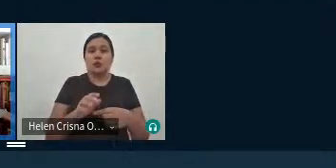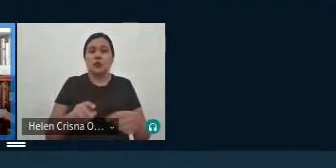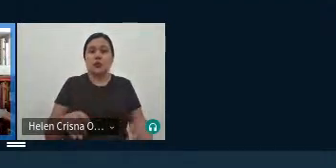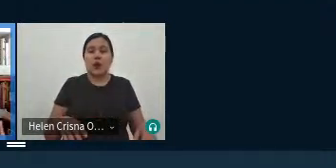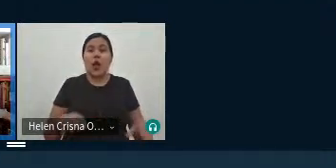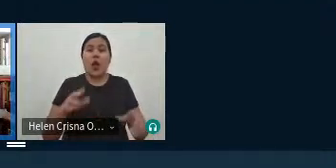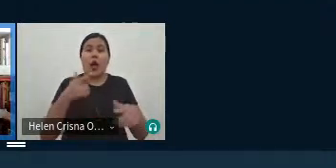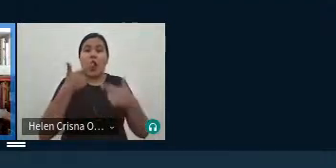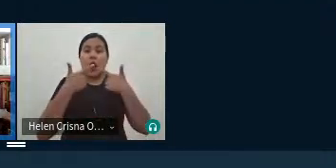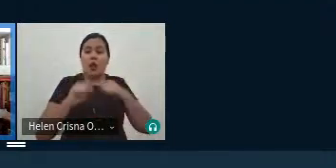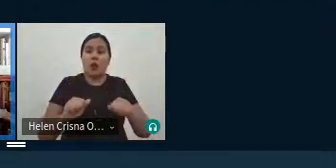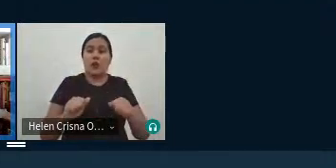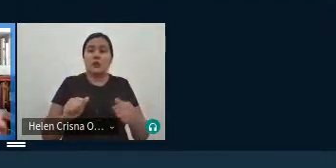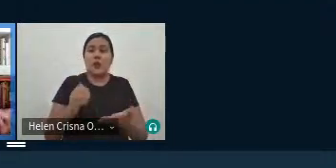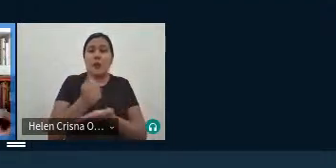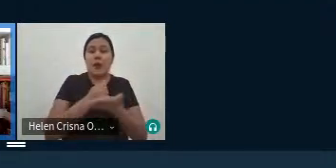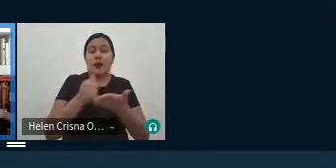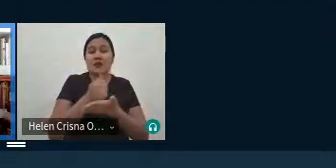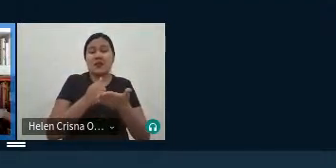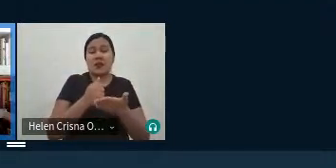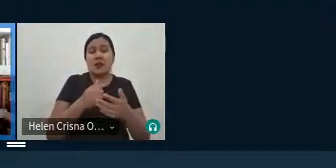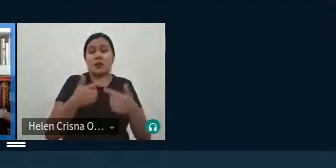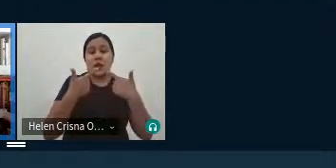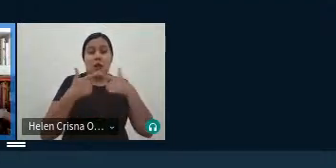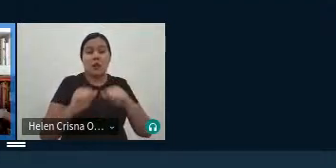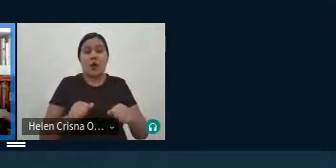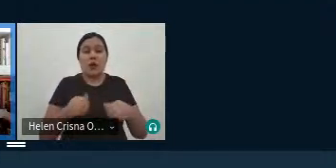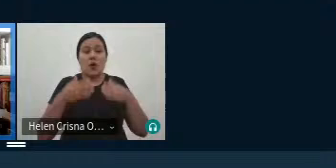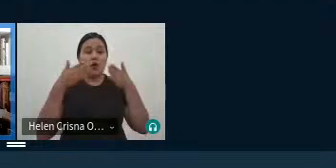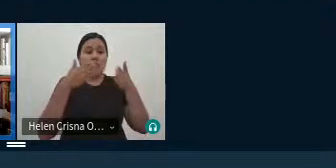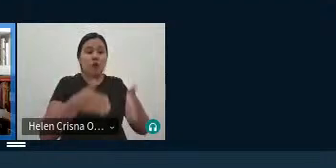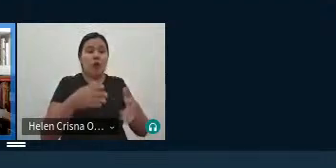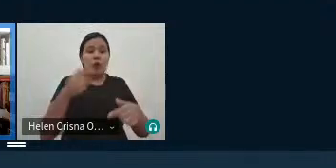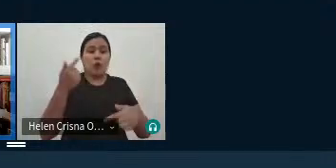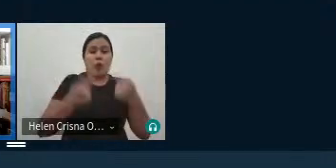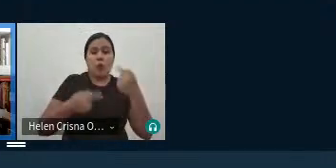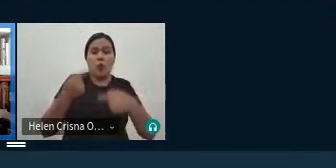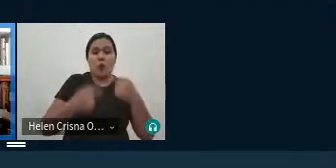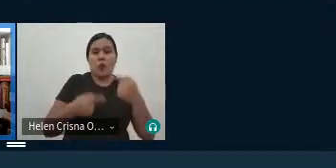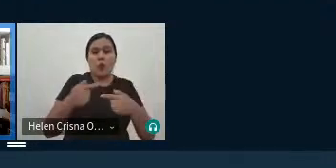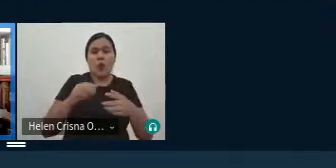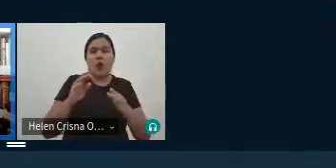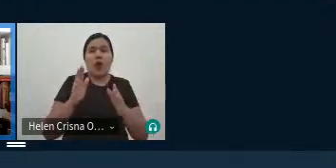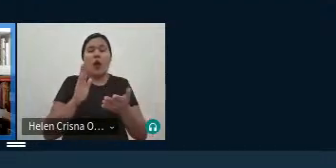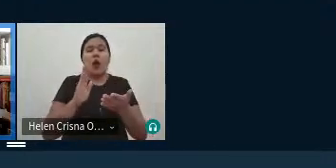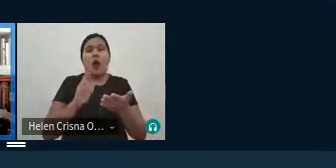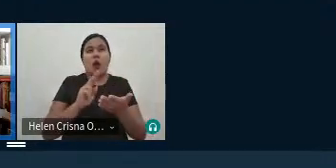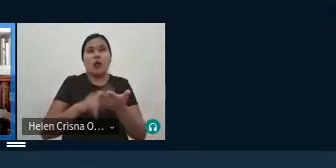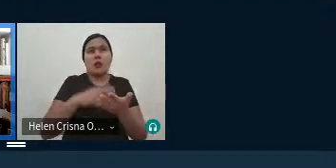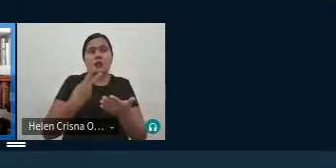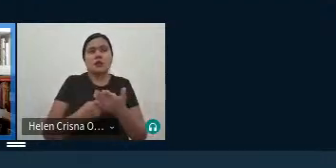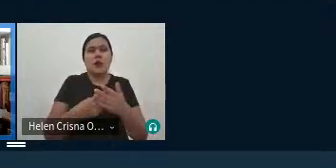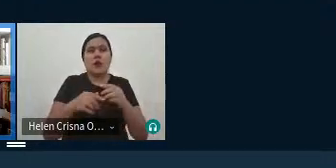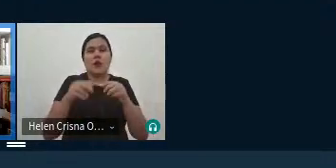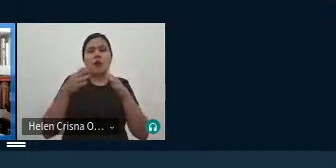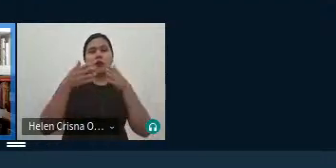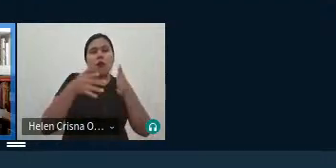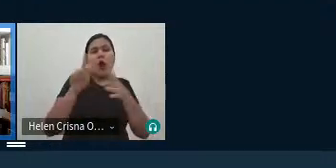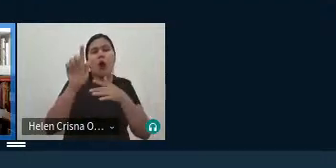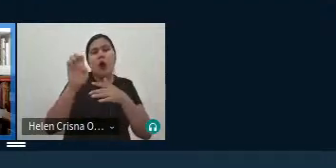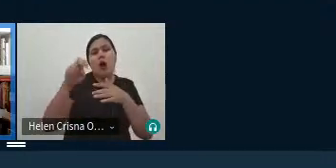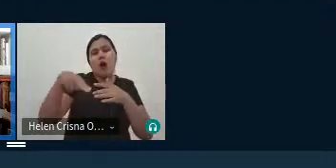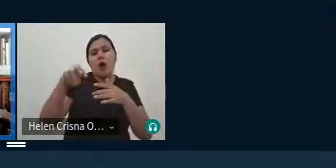é a questão da linguagem então é basilar a compreensão de que trazer ao centro do debate questões de tradução associadas a gênero implica necessariamente